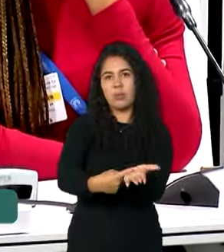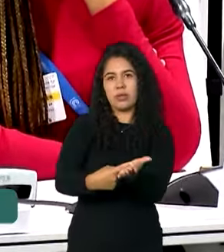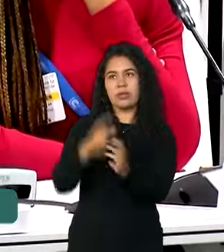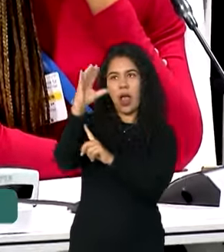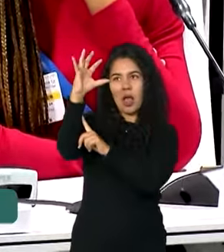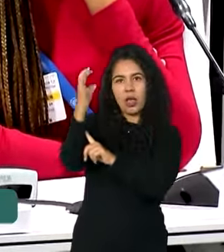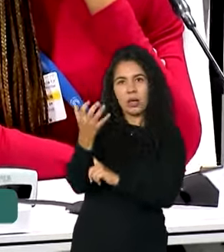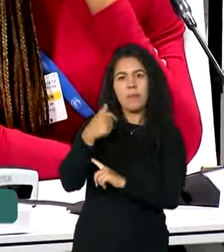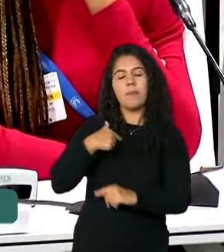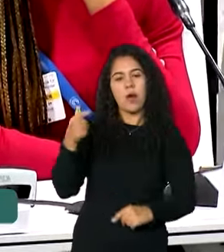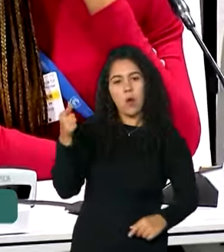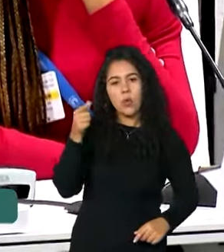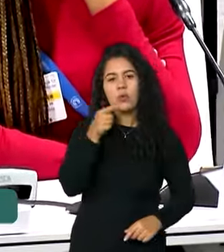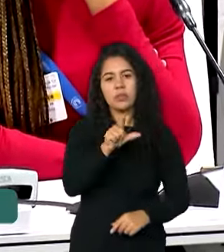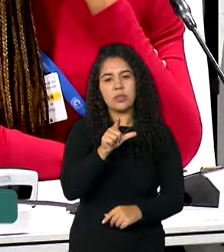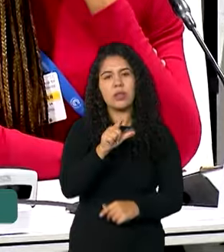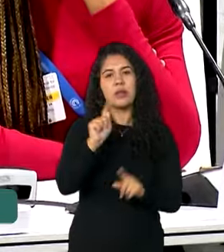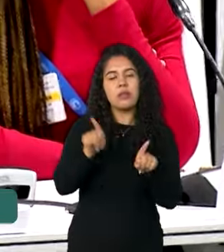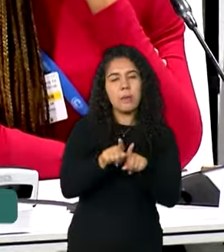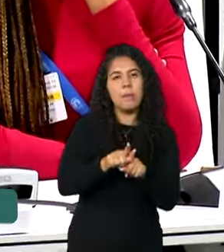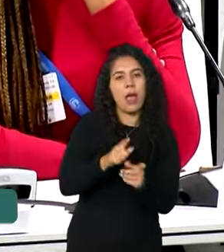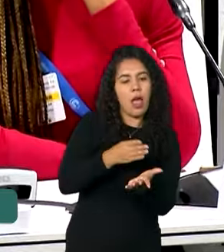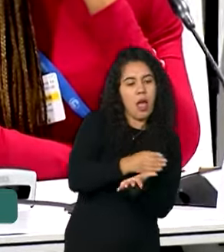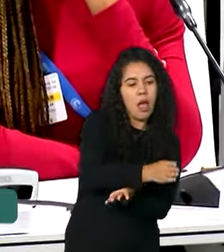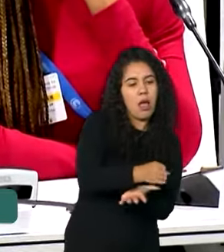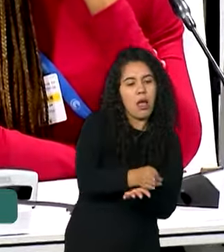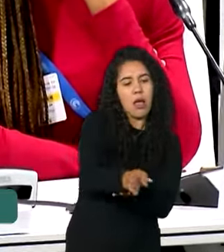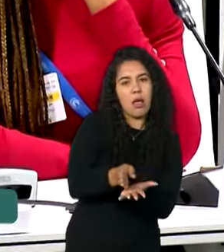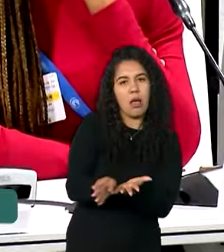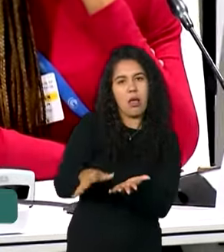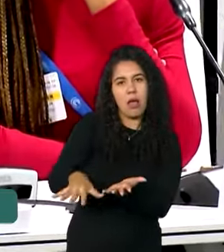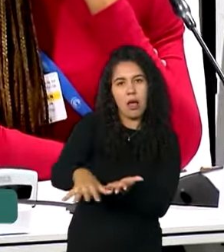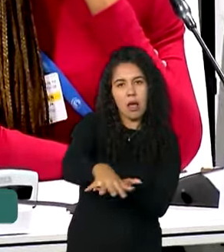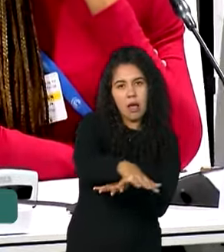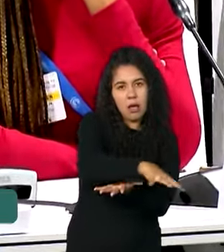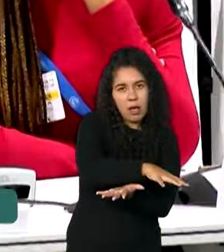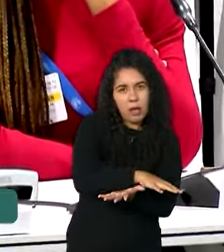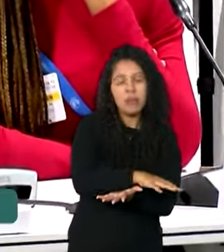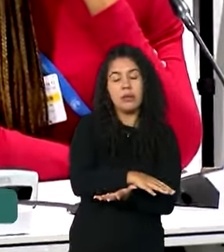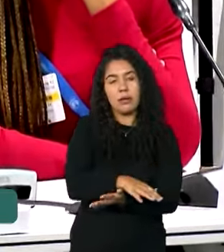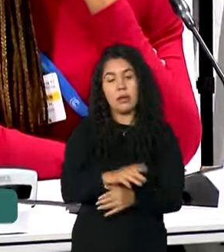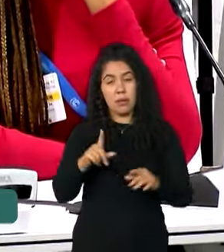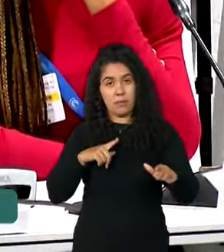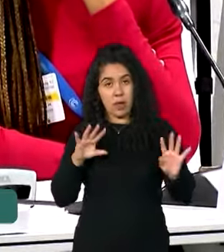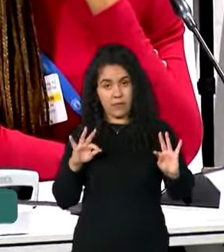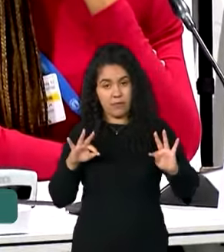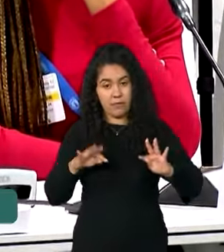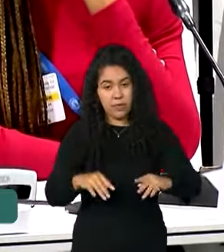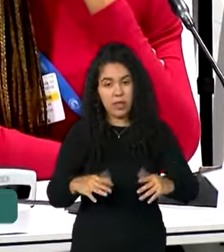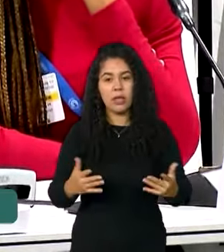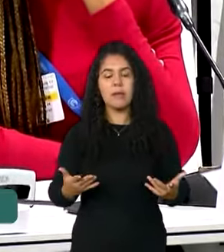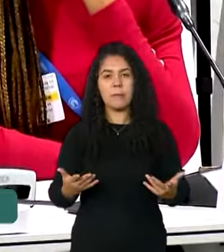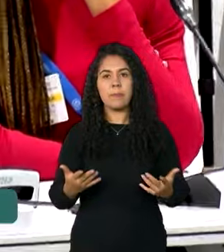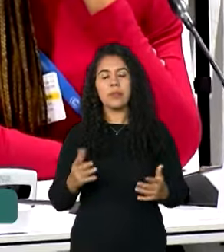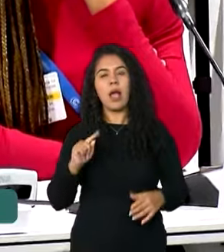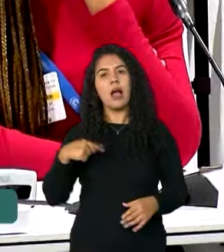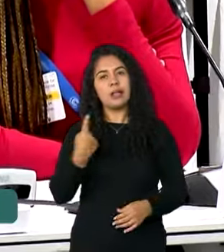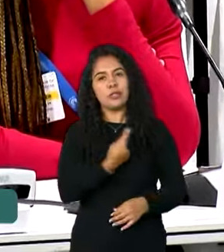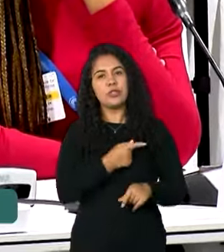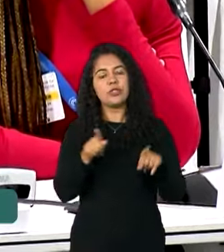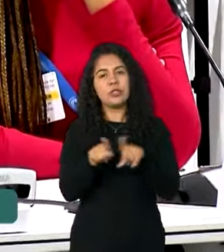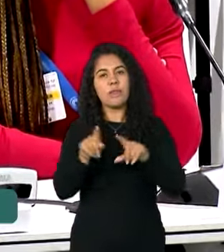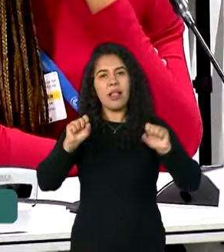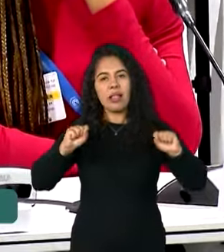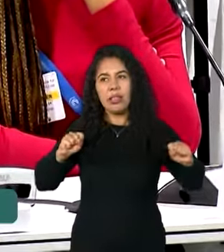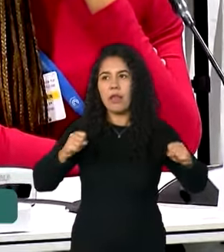consiga atingir outros setores também da sociedade. E para finalizar, a gente defende